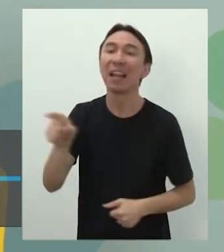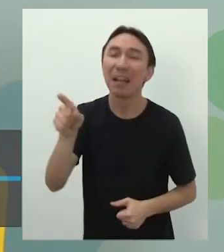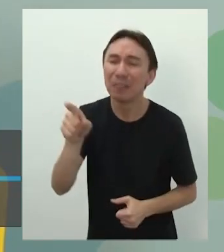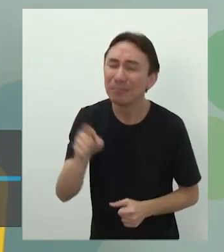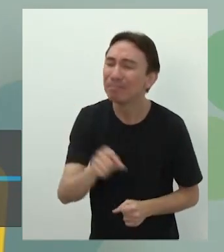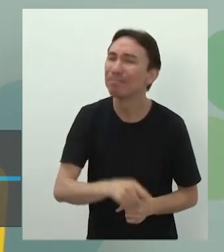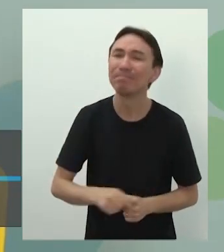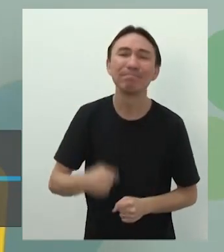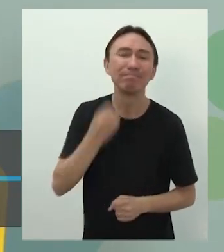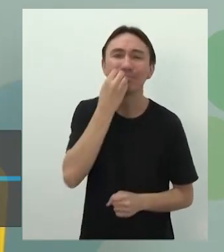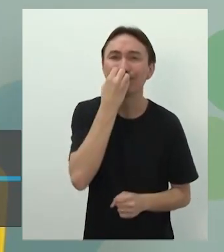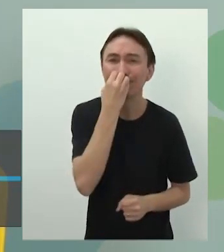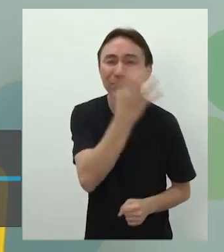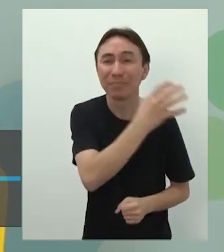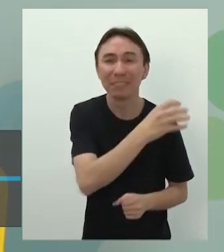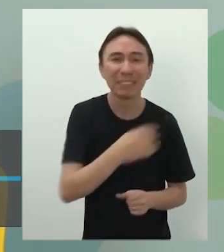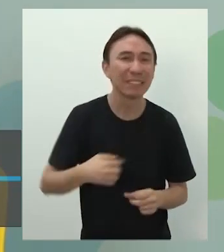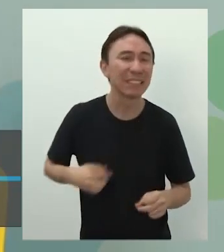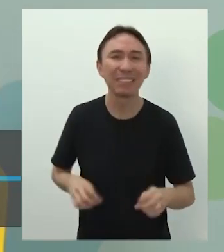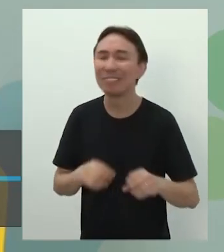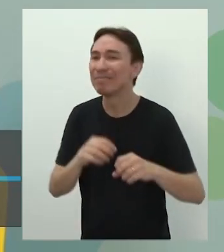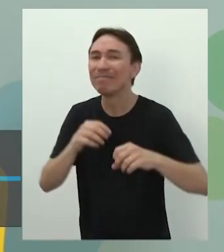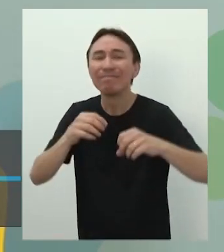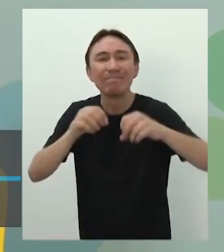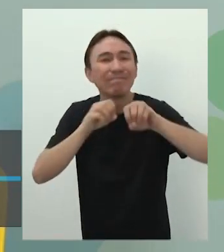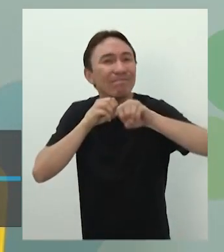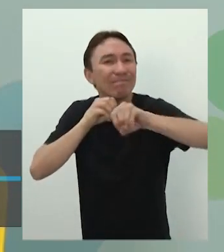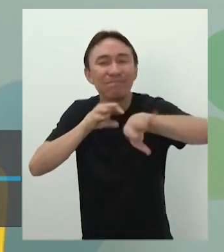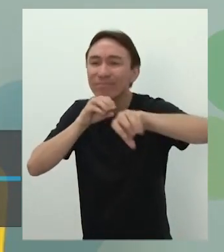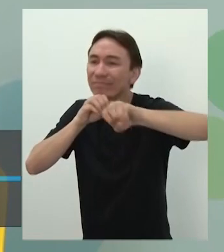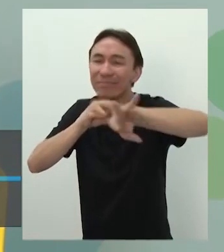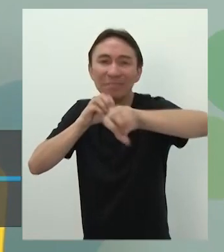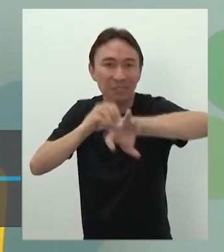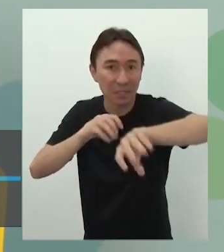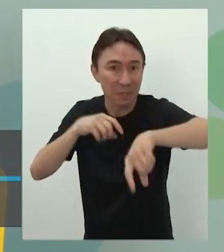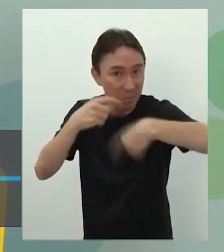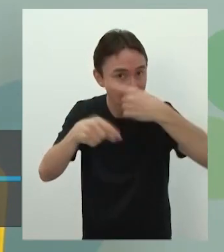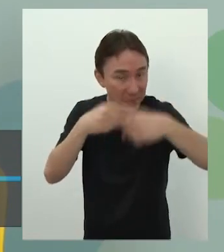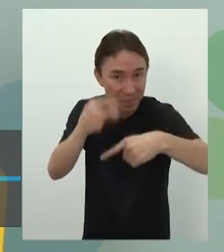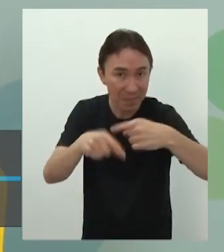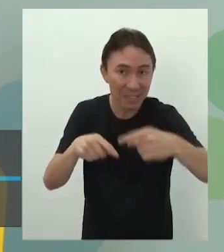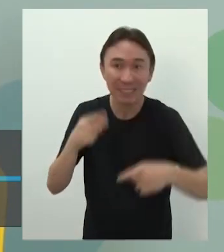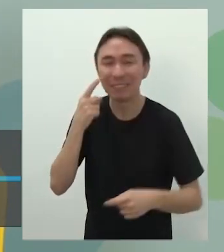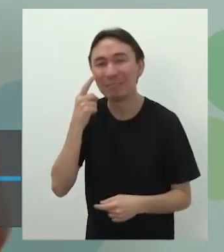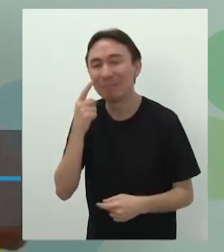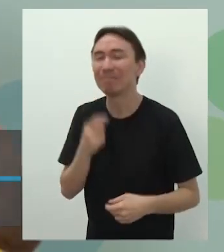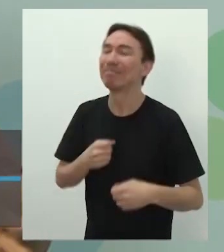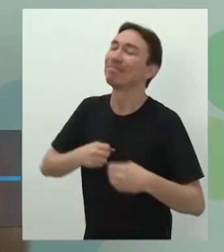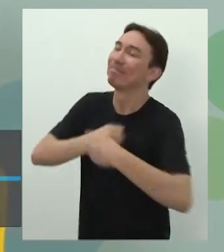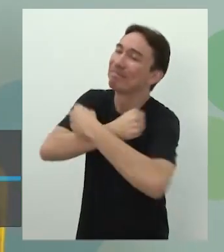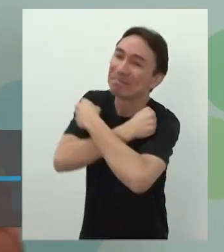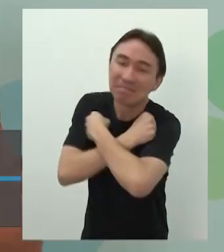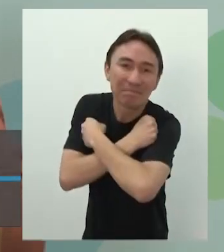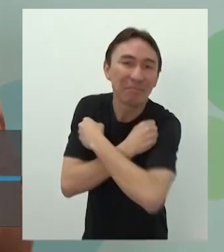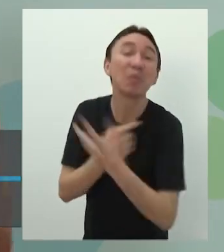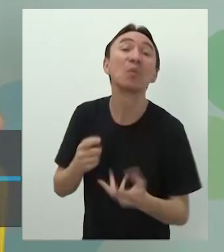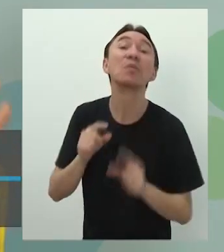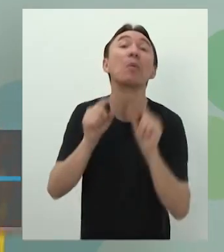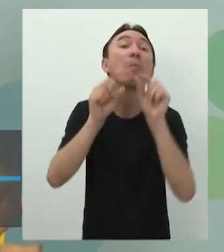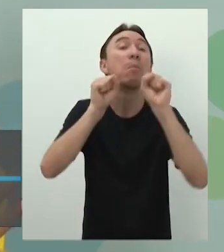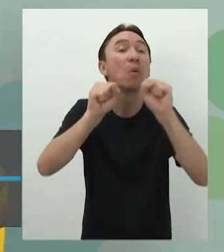menina que ela ensina a gente a fazer esses resumos. O Alicia, eu vou falar aqui ao vivo pra você. Por você não faz lá um bem bonito sobre